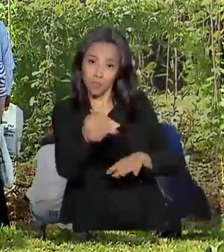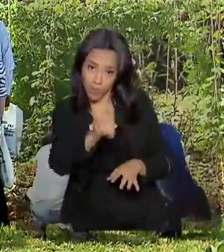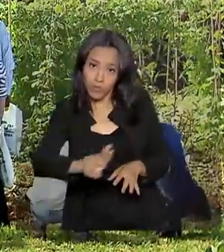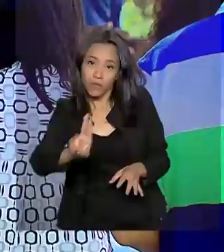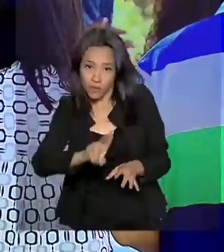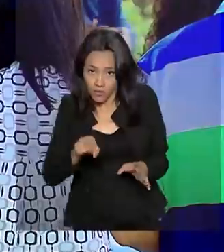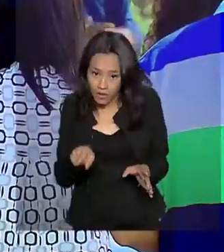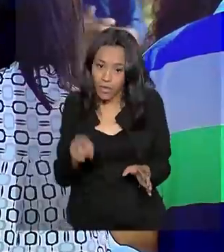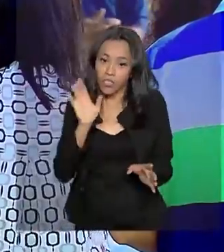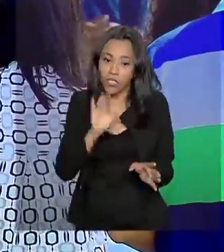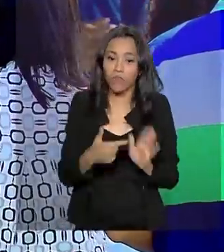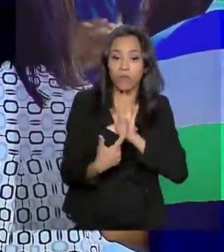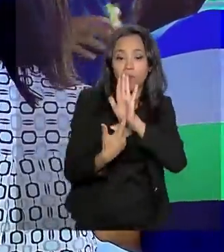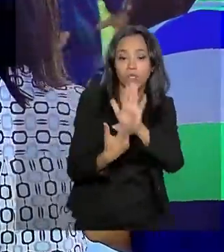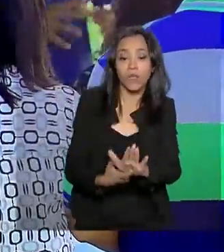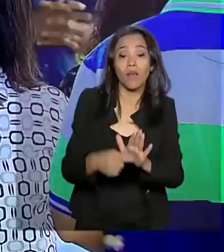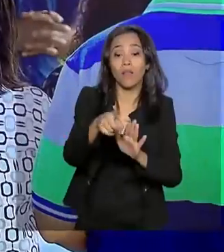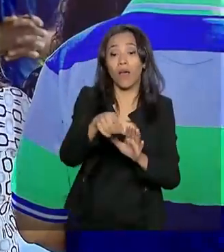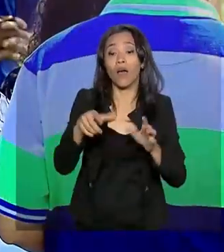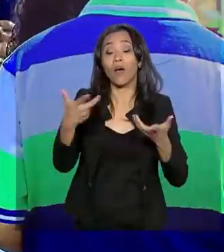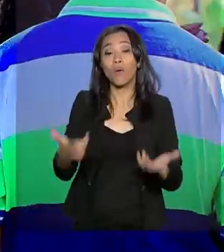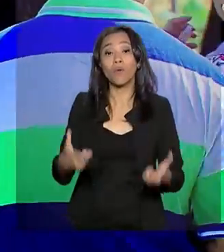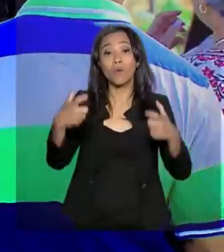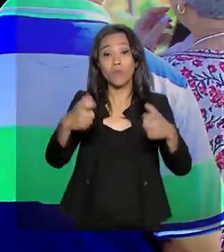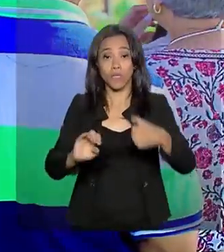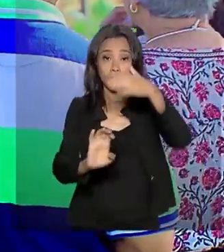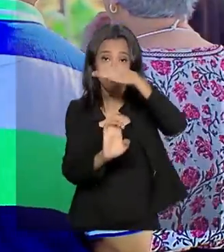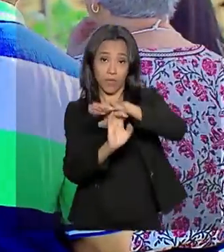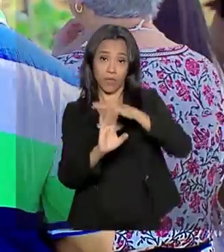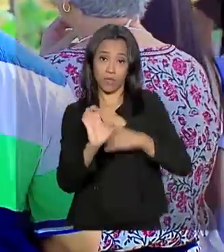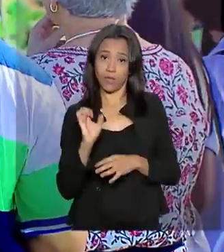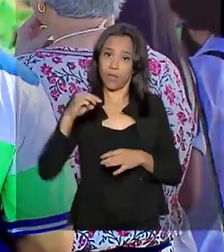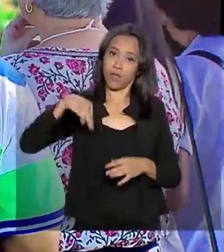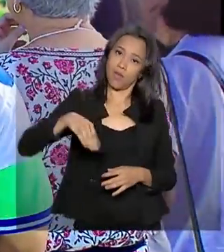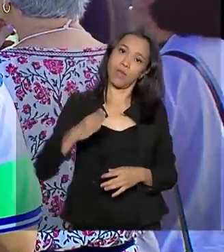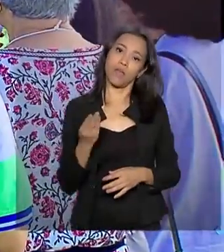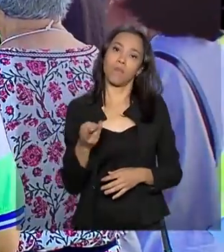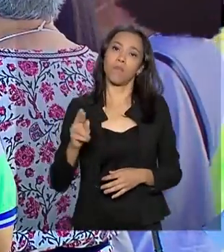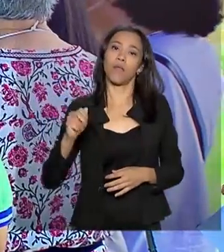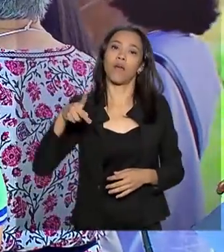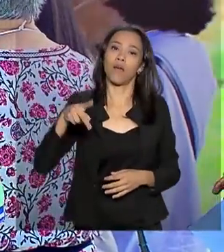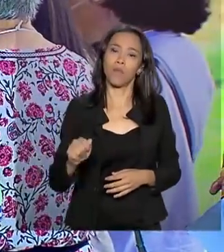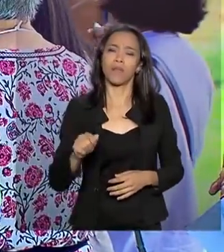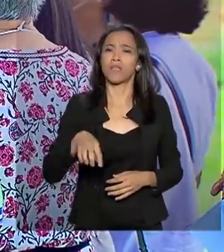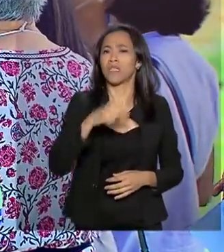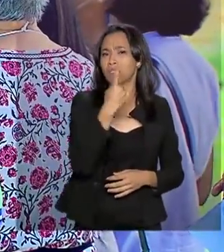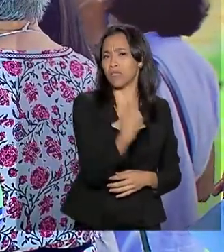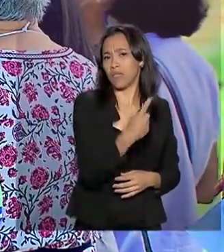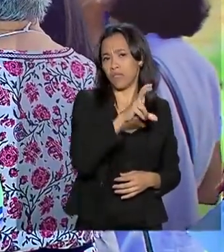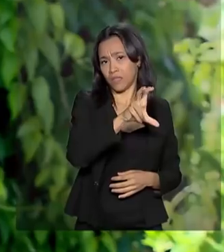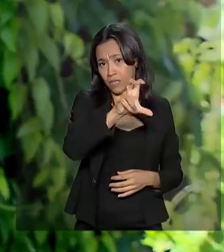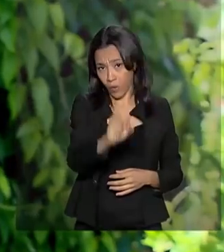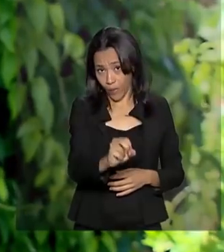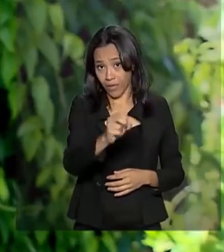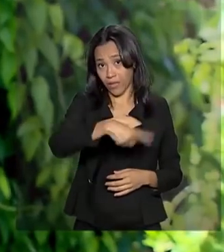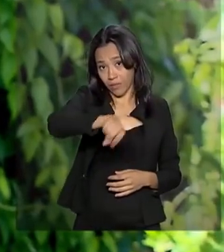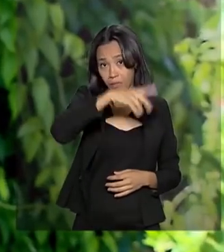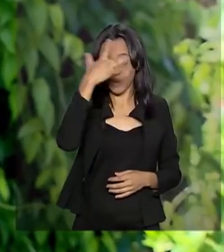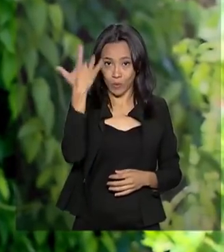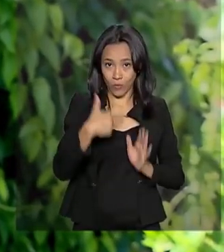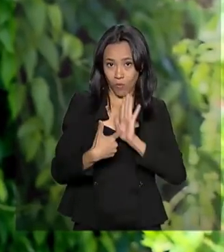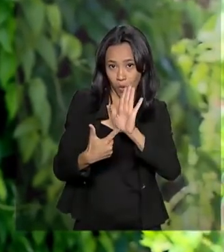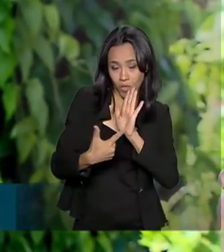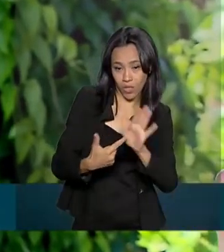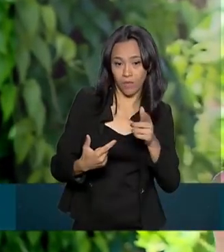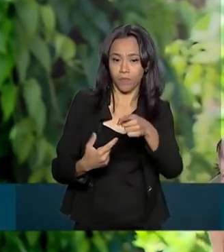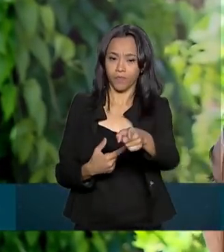mostradas num dia de campo na Embrapa hortaliças para cerca de 150 agricultores familiares. trazer tanto